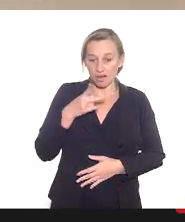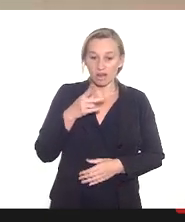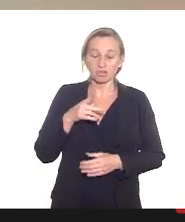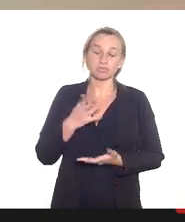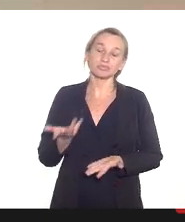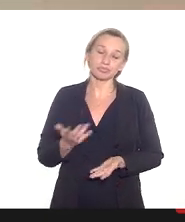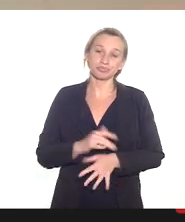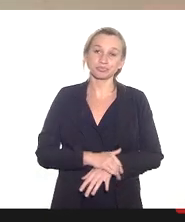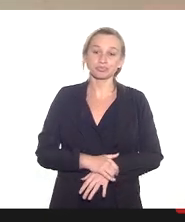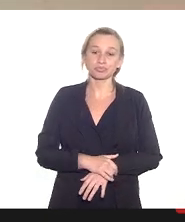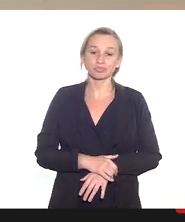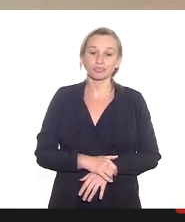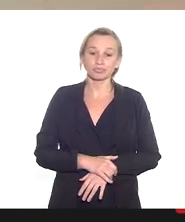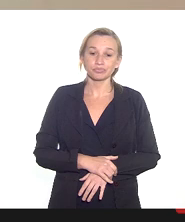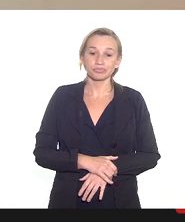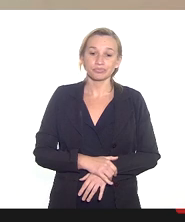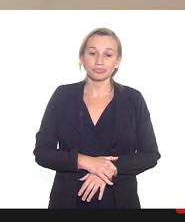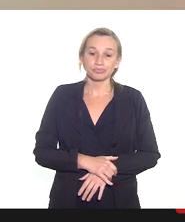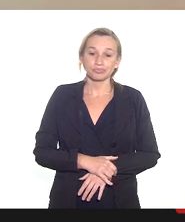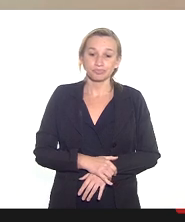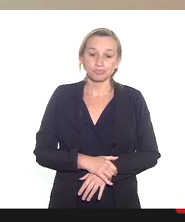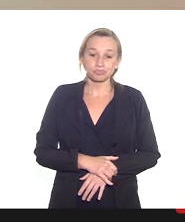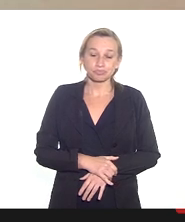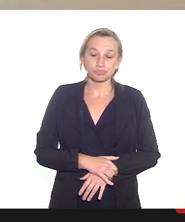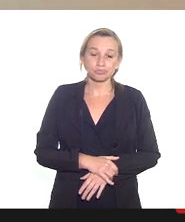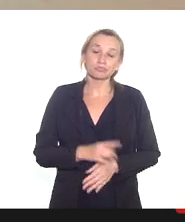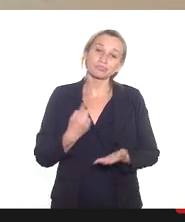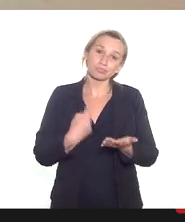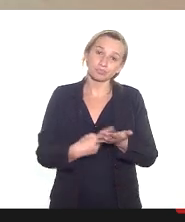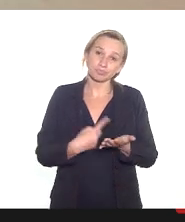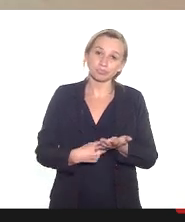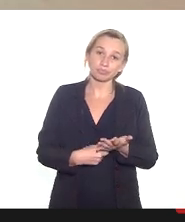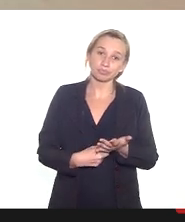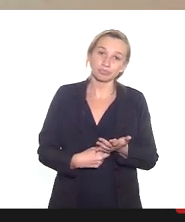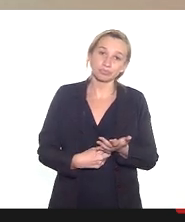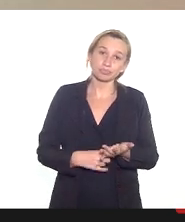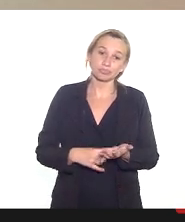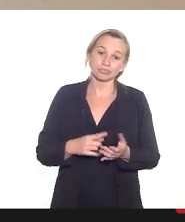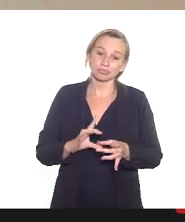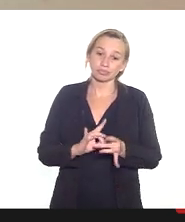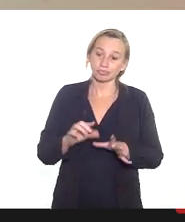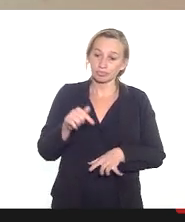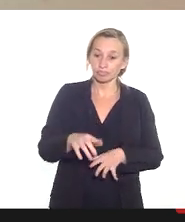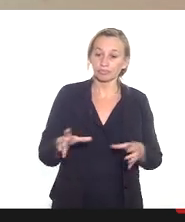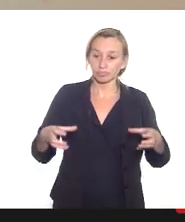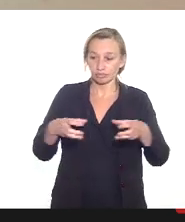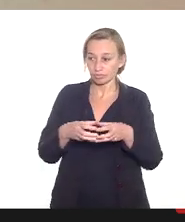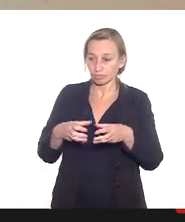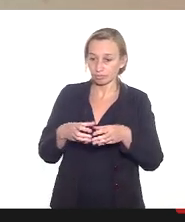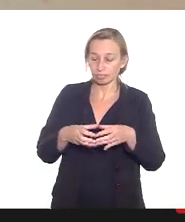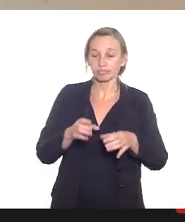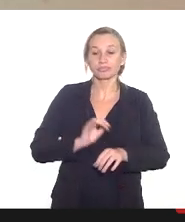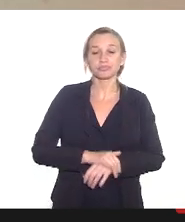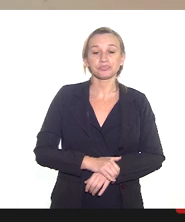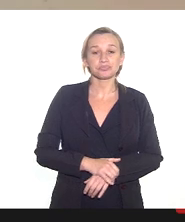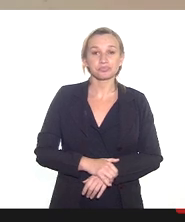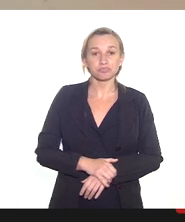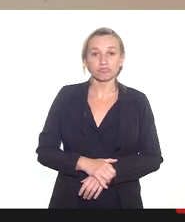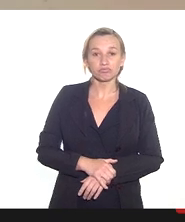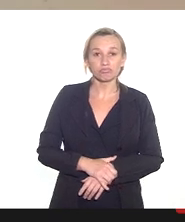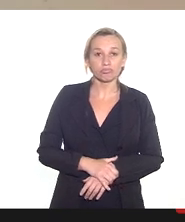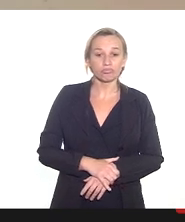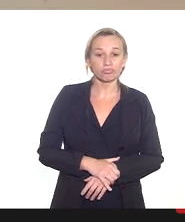basicamente sobre isso então o compromisso que a gente deixa aqui com o grupo é que